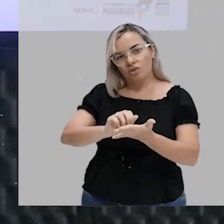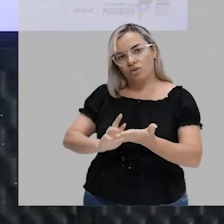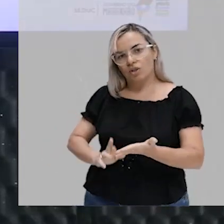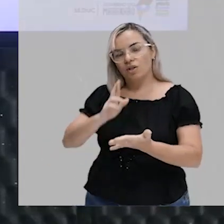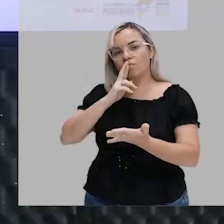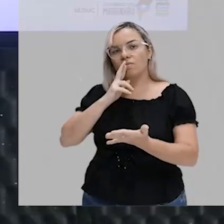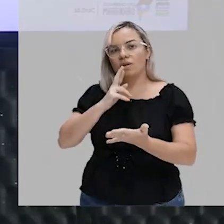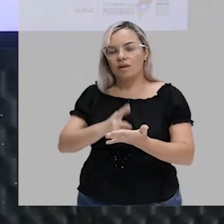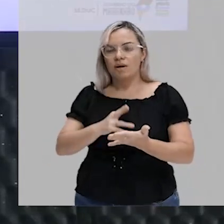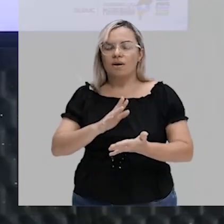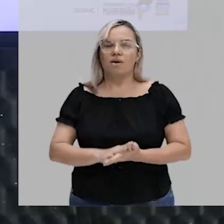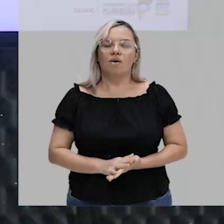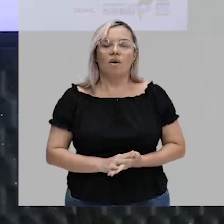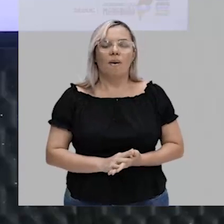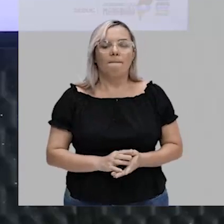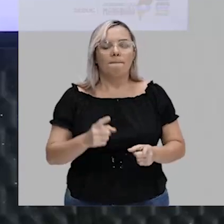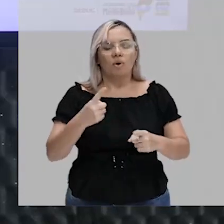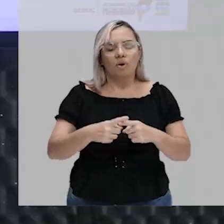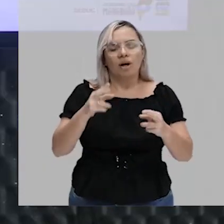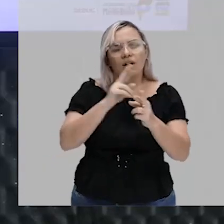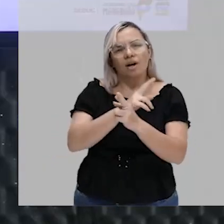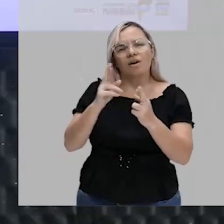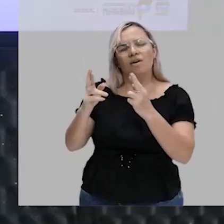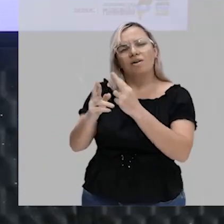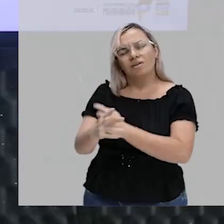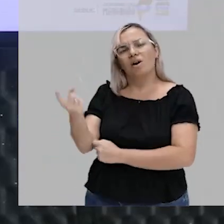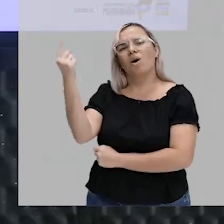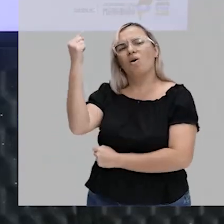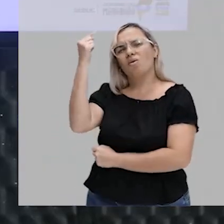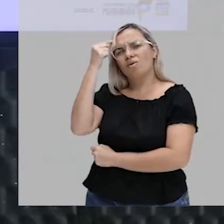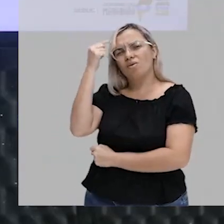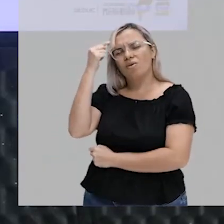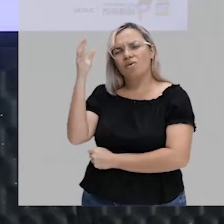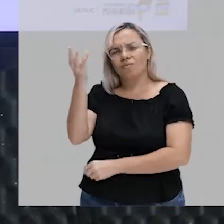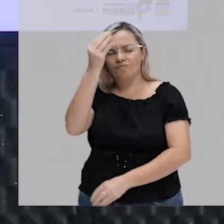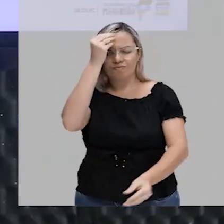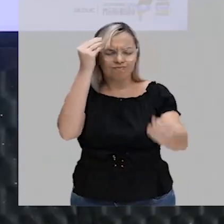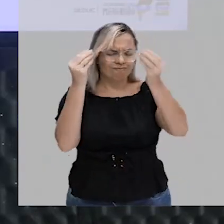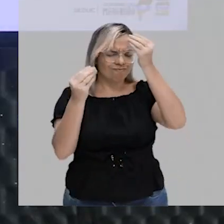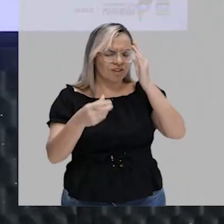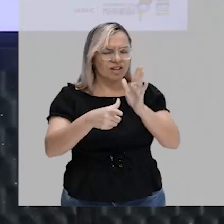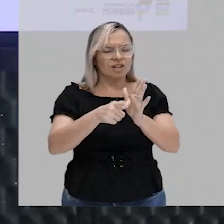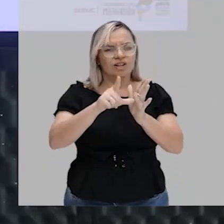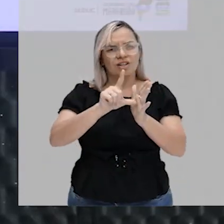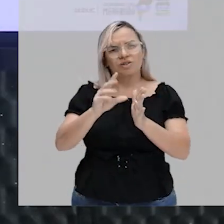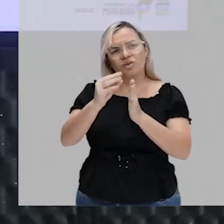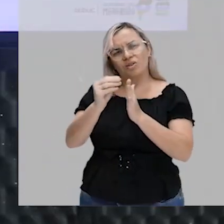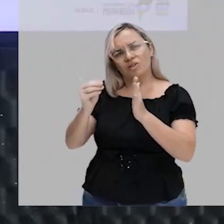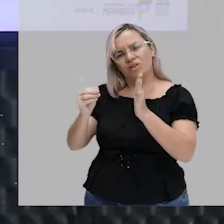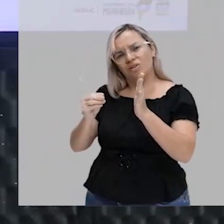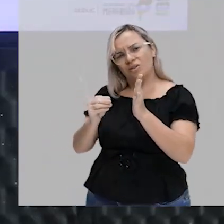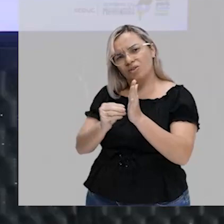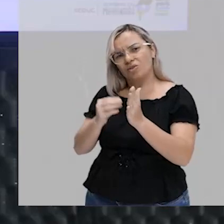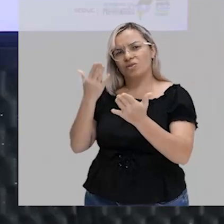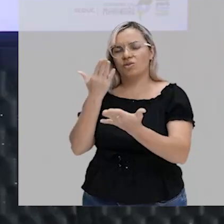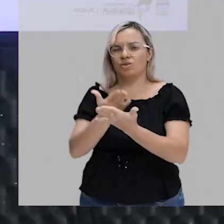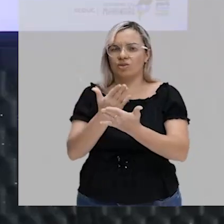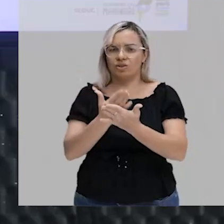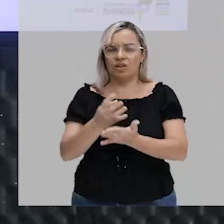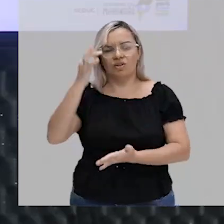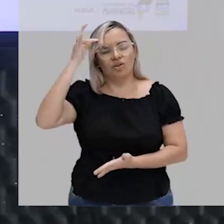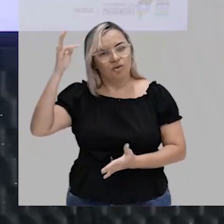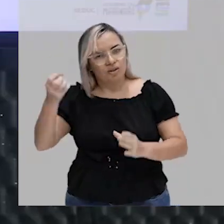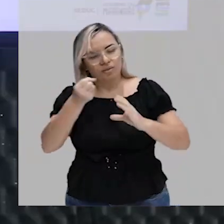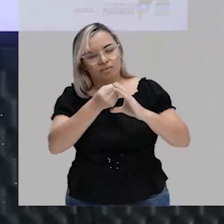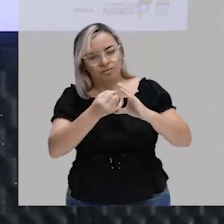justamente relativos à ideia que foi apresentada na aula anterior. O a gente viu mesmo na aula anterior? Bom,